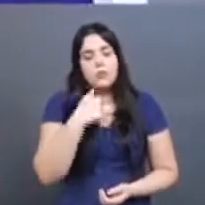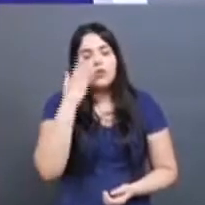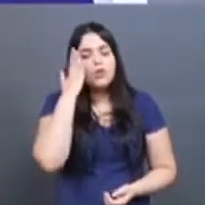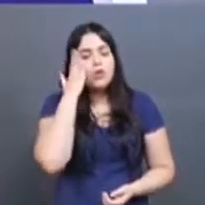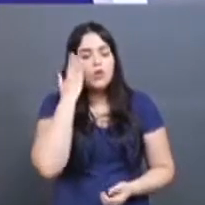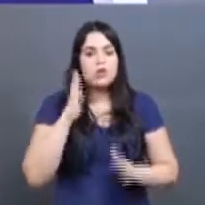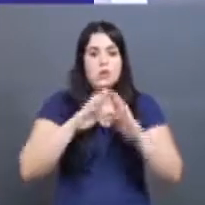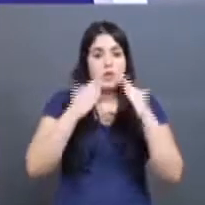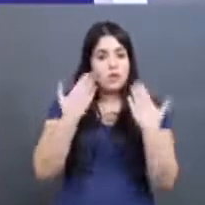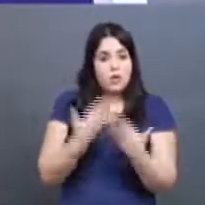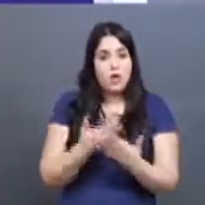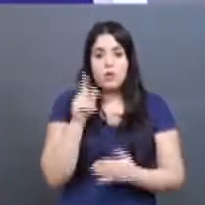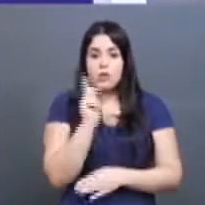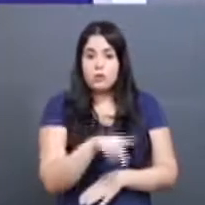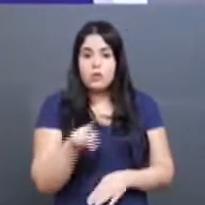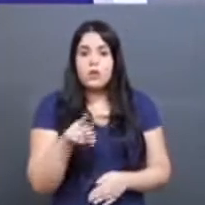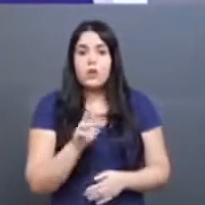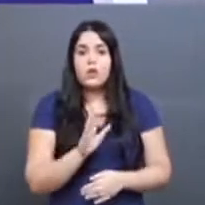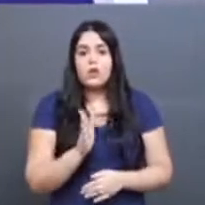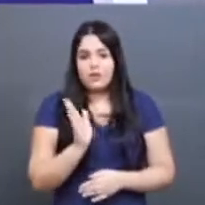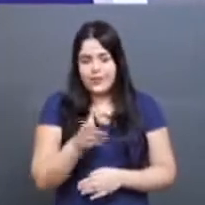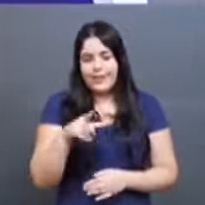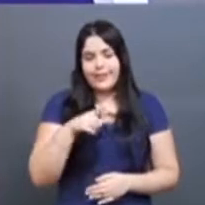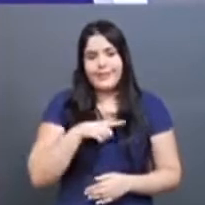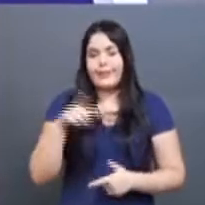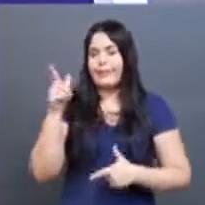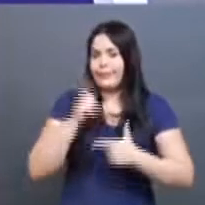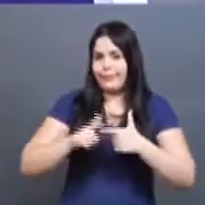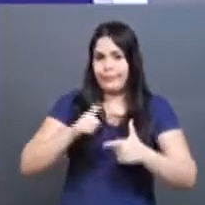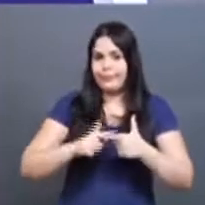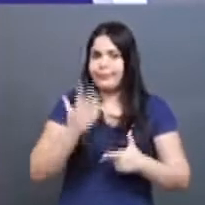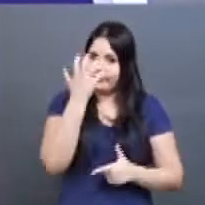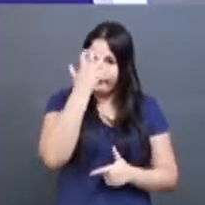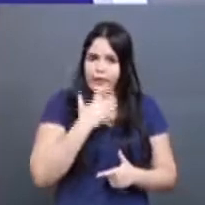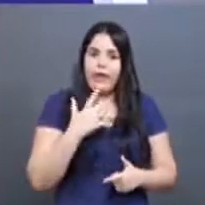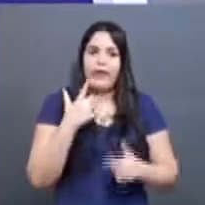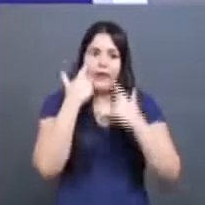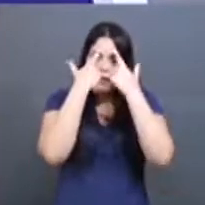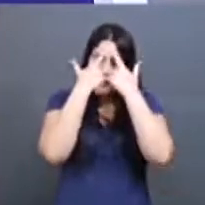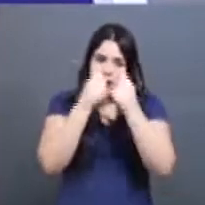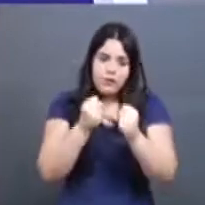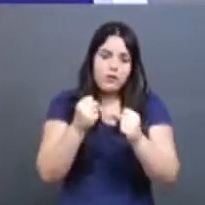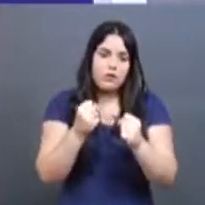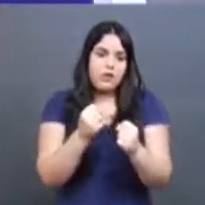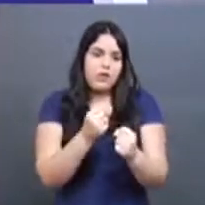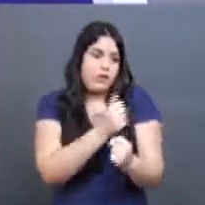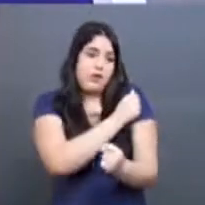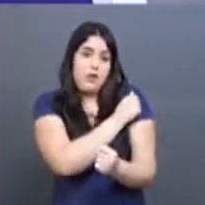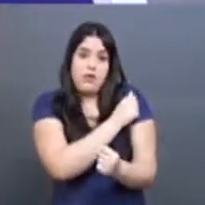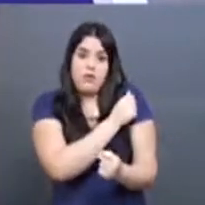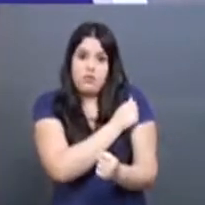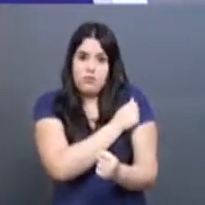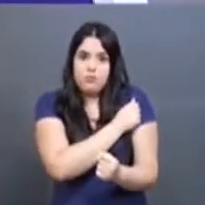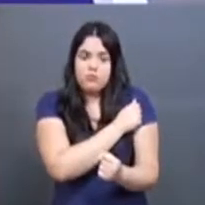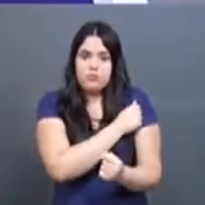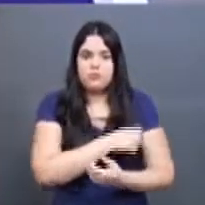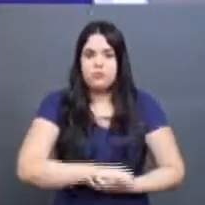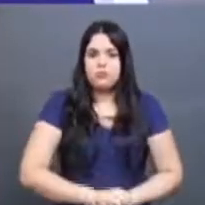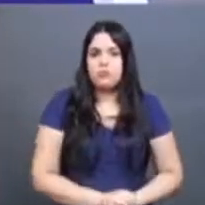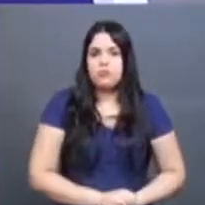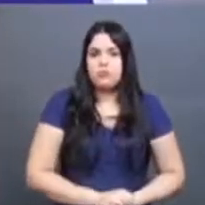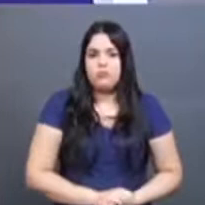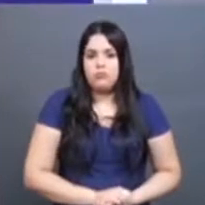escolas, os nossos professores já vivem problemas seríssimos de violência praticada por alunos.